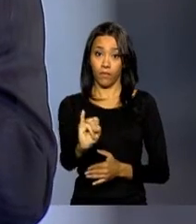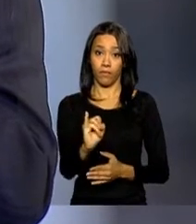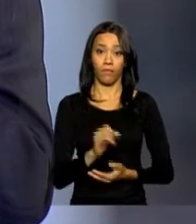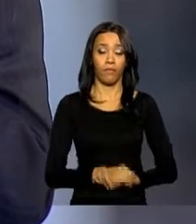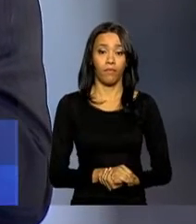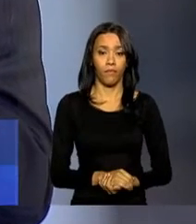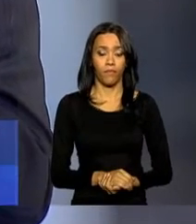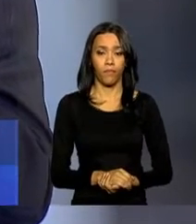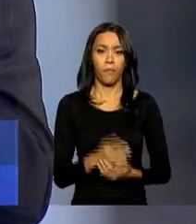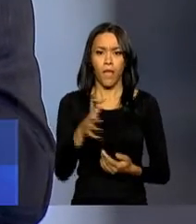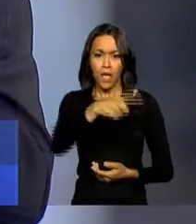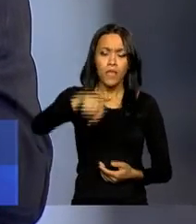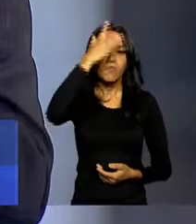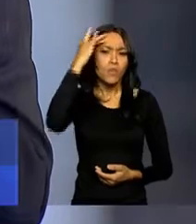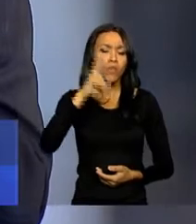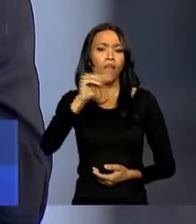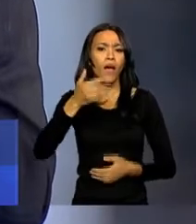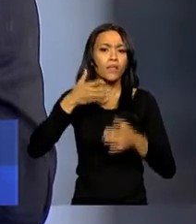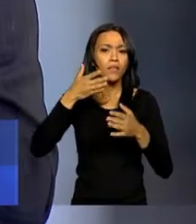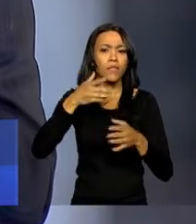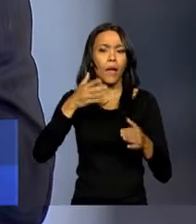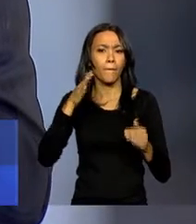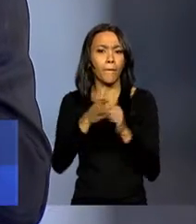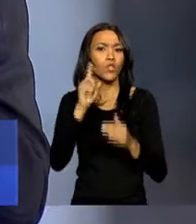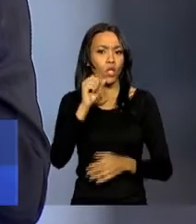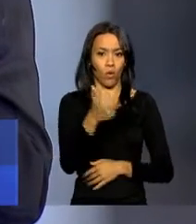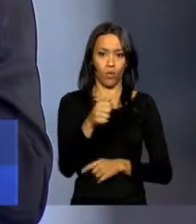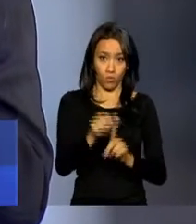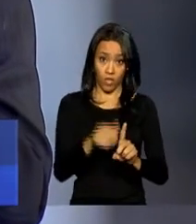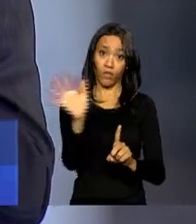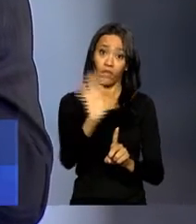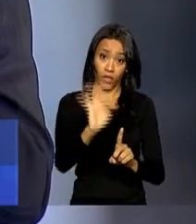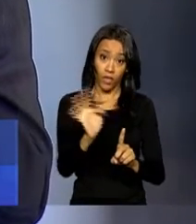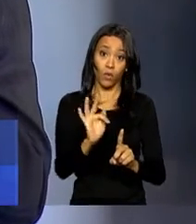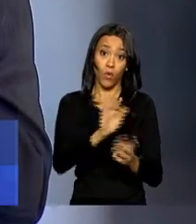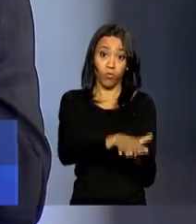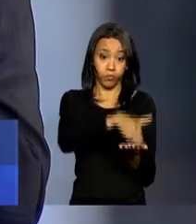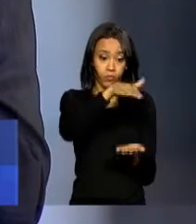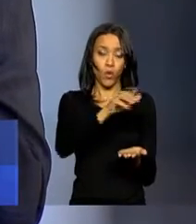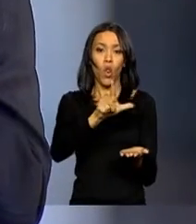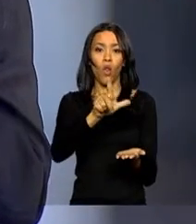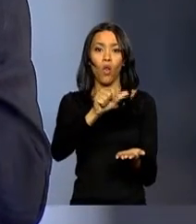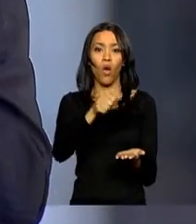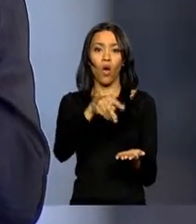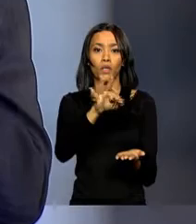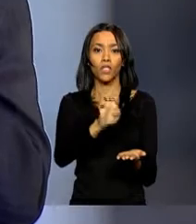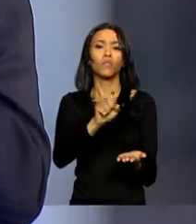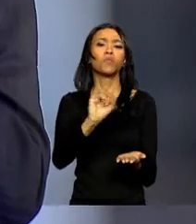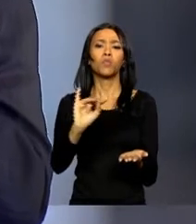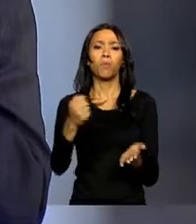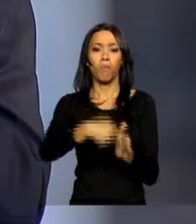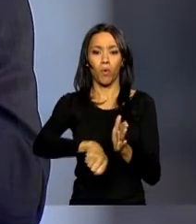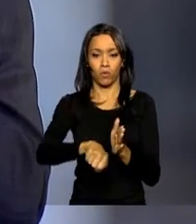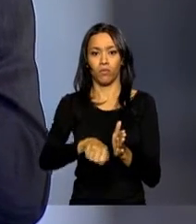Os contribuintes vão poder consultar a partir do dia 11 de fevereiro o lote de restituição residual do Imposto de Renda